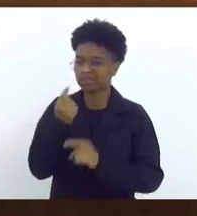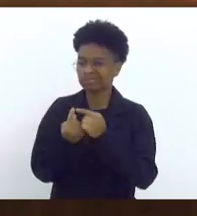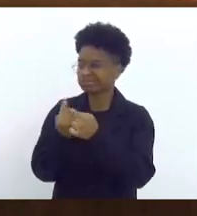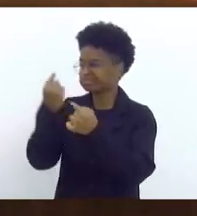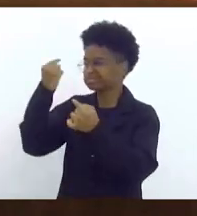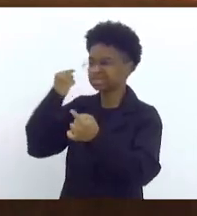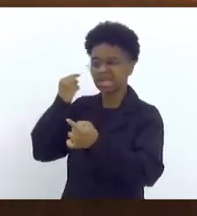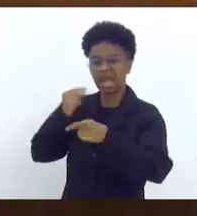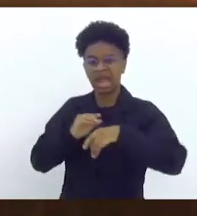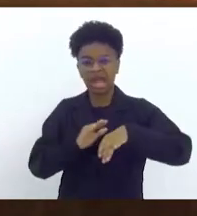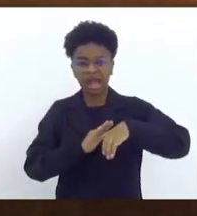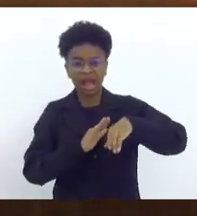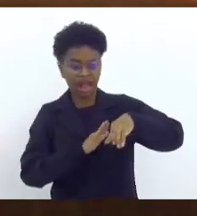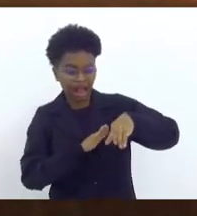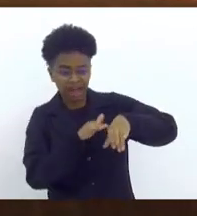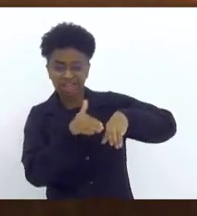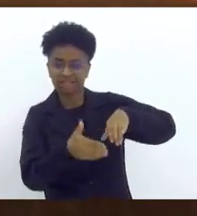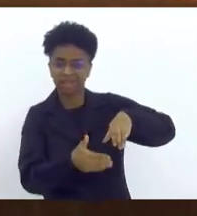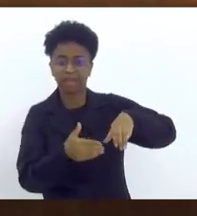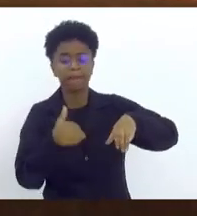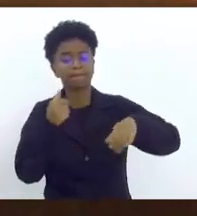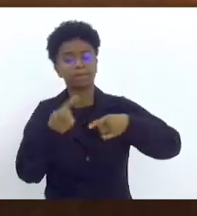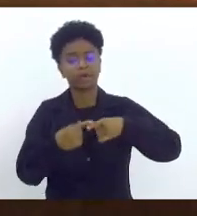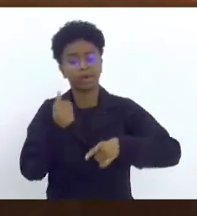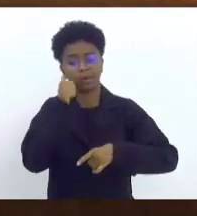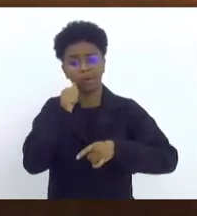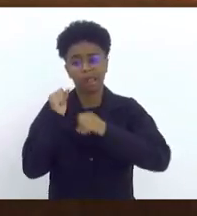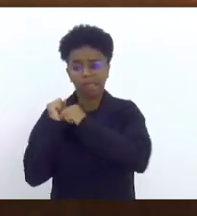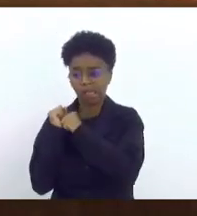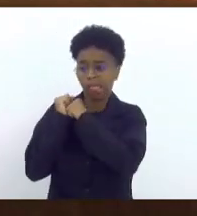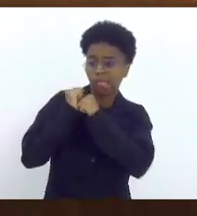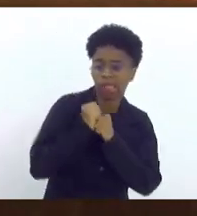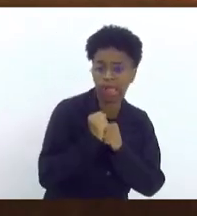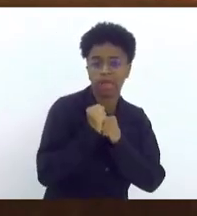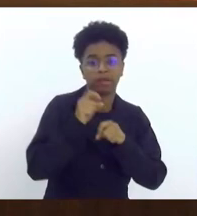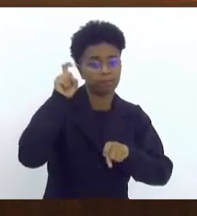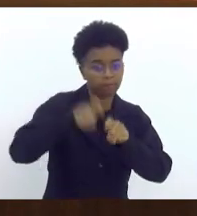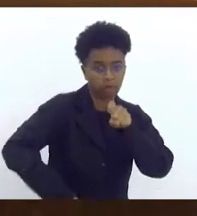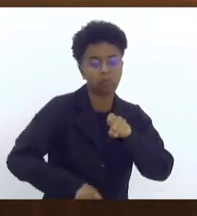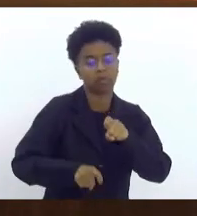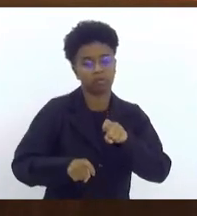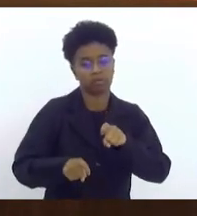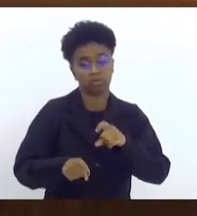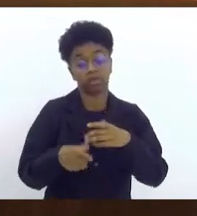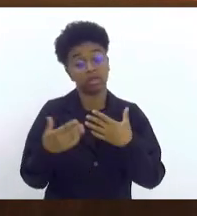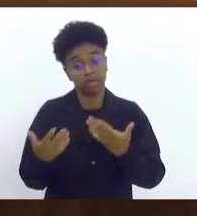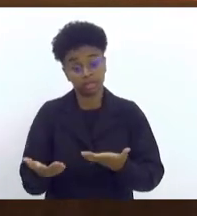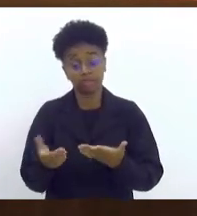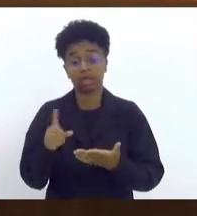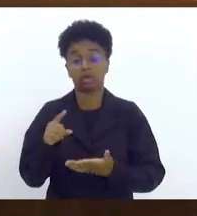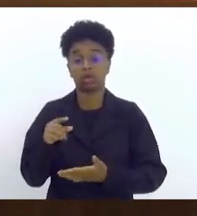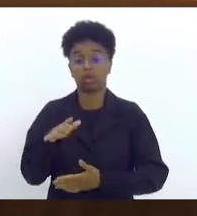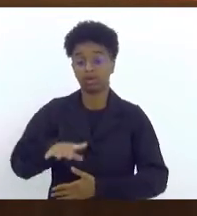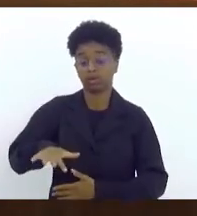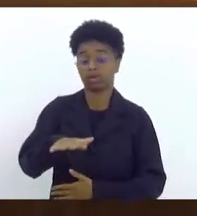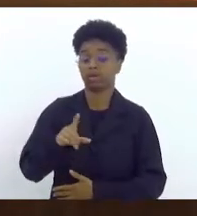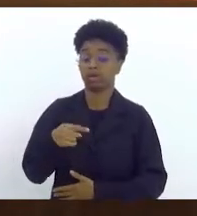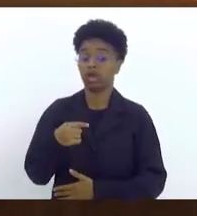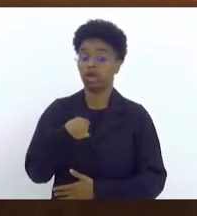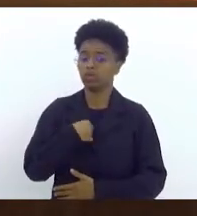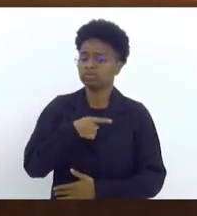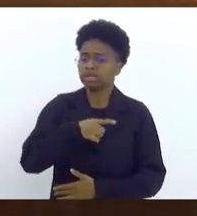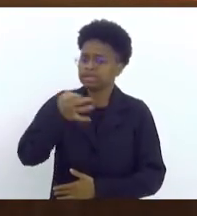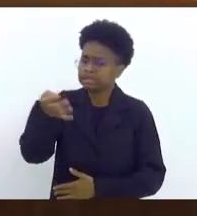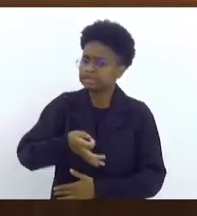quando uma mulher é alçada no seu ombro e levada a ser estuprada. Então, nesse sentido, senhor presidente, eu tenho